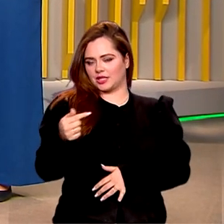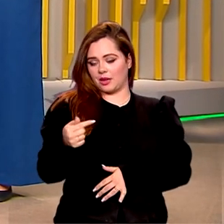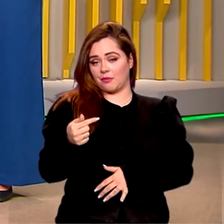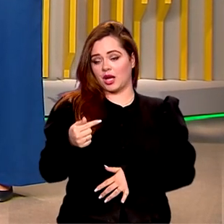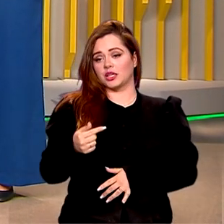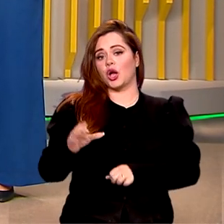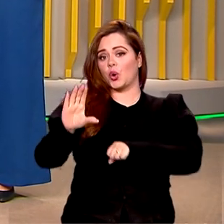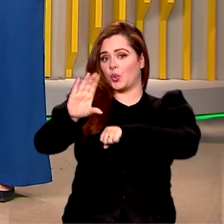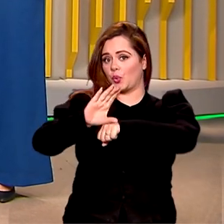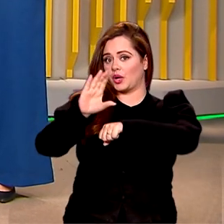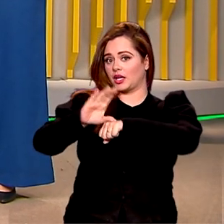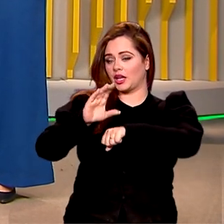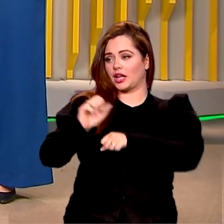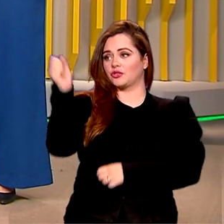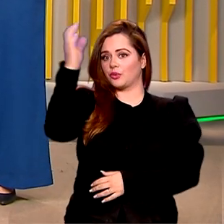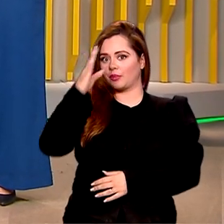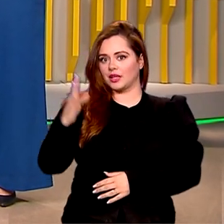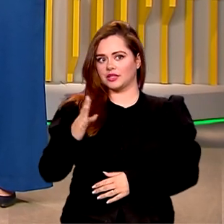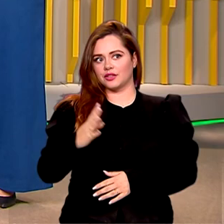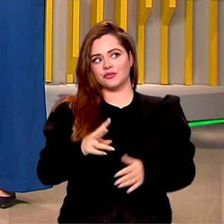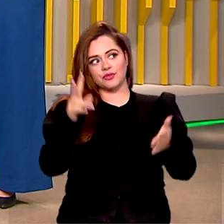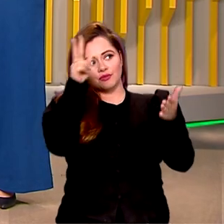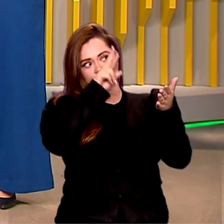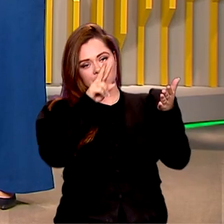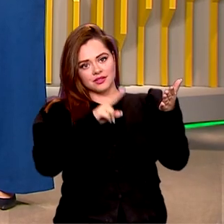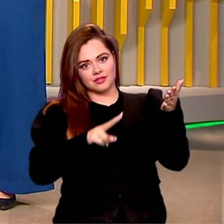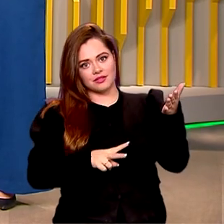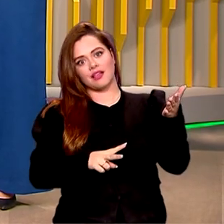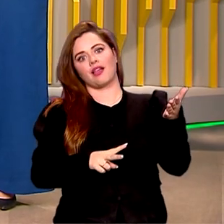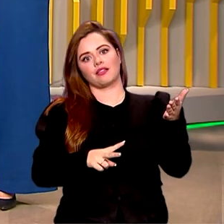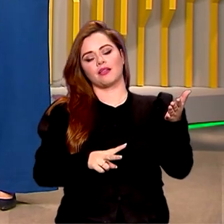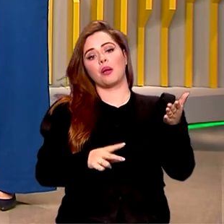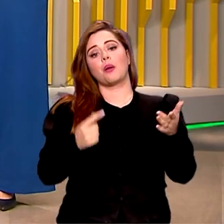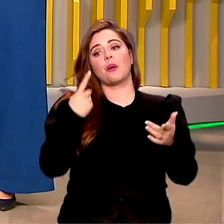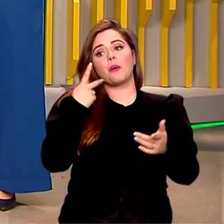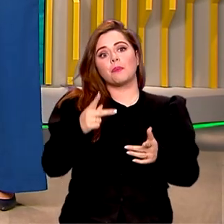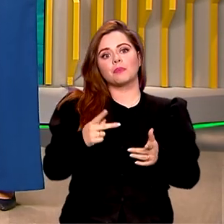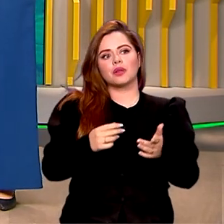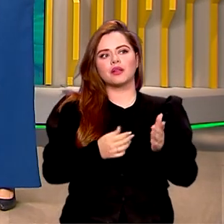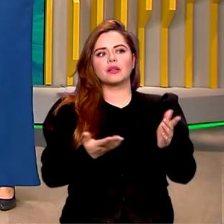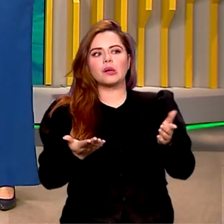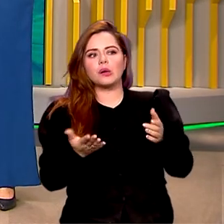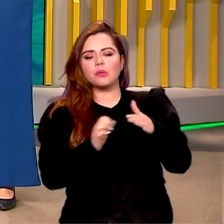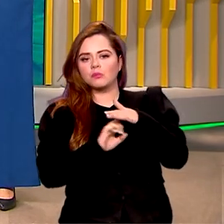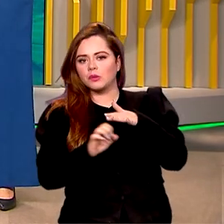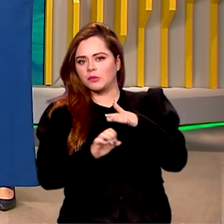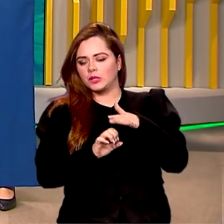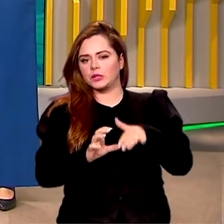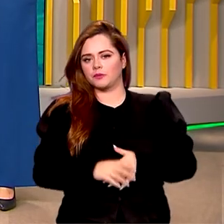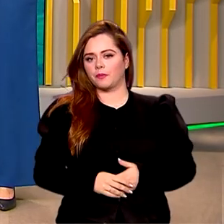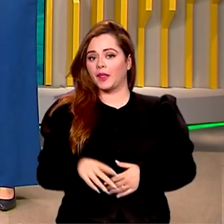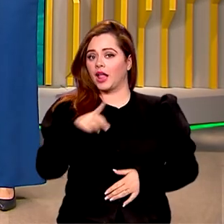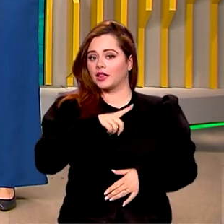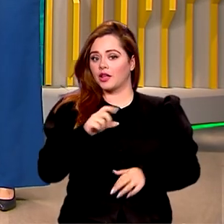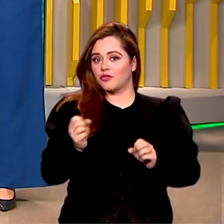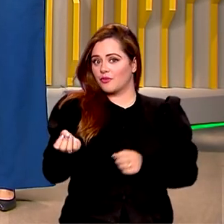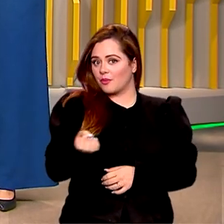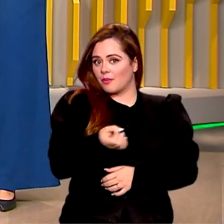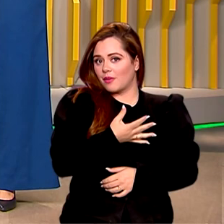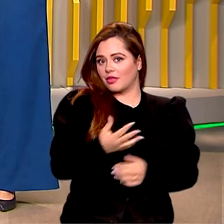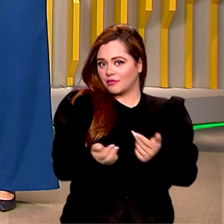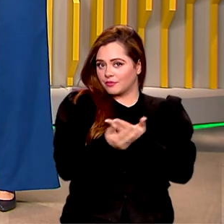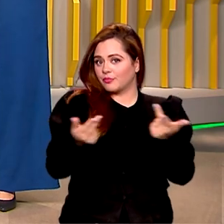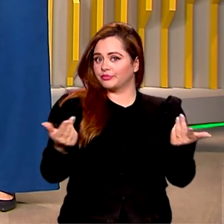Brasil foi revisada pela agência FIT? Então, hoje ocorreu uma nova reclassificação, Ana. Só para lembrar você que nos